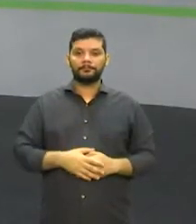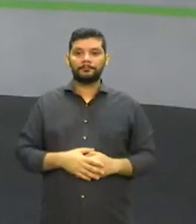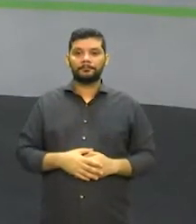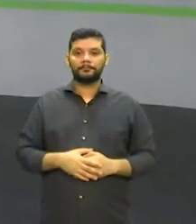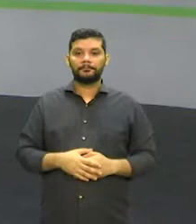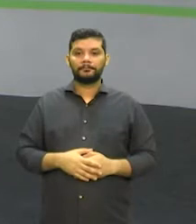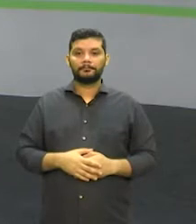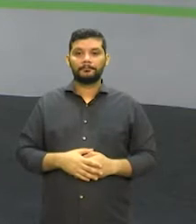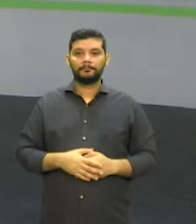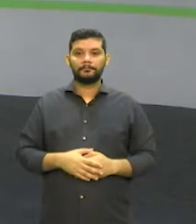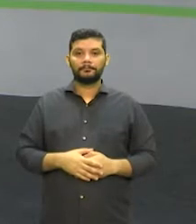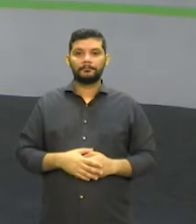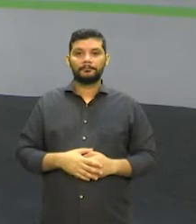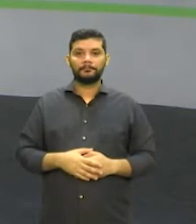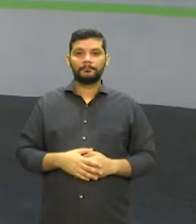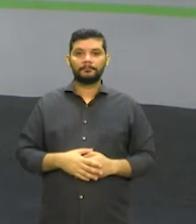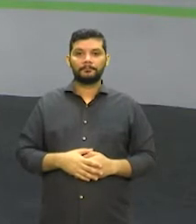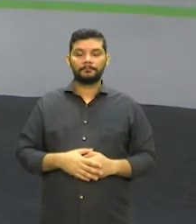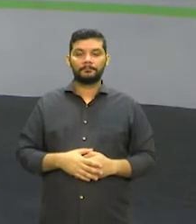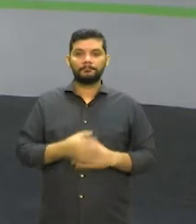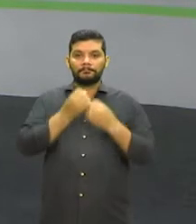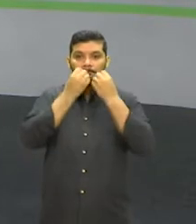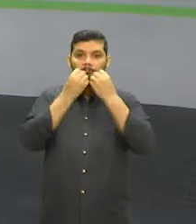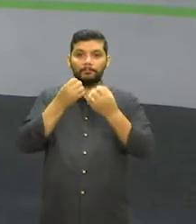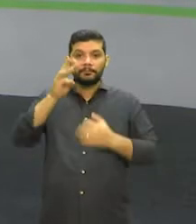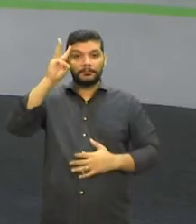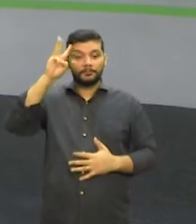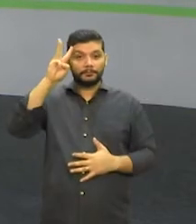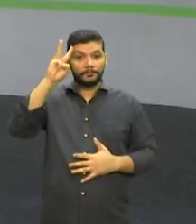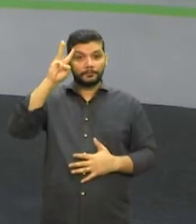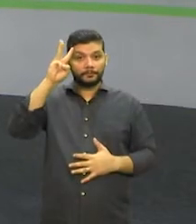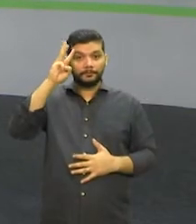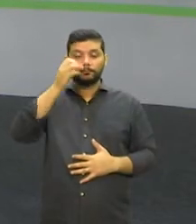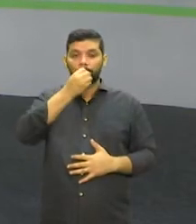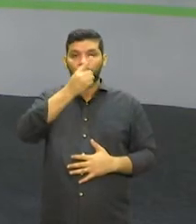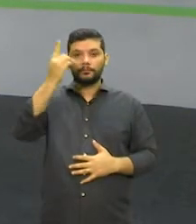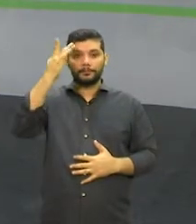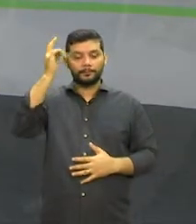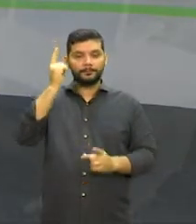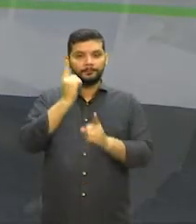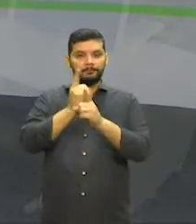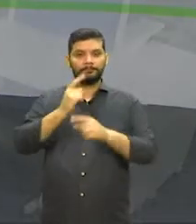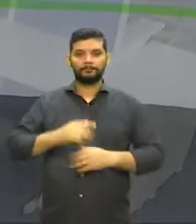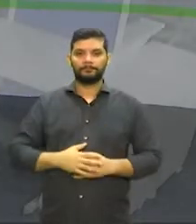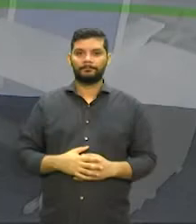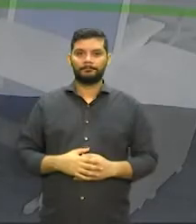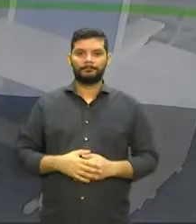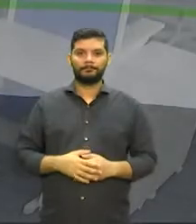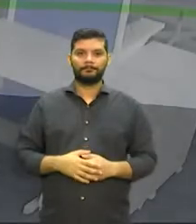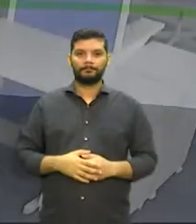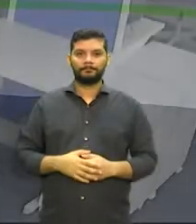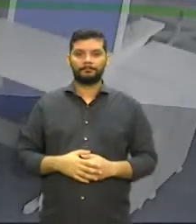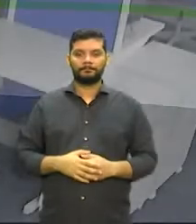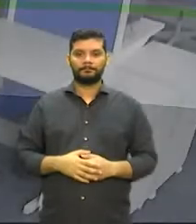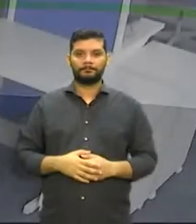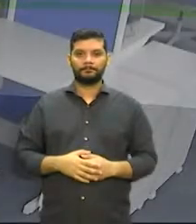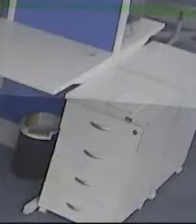.br. Uma ótima terça-feira para você, um bom dia e até amanhã. e